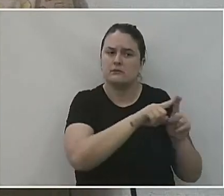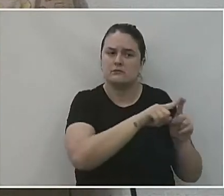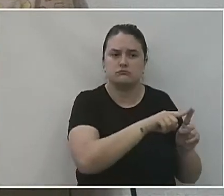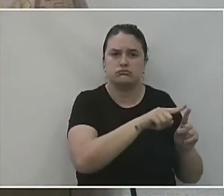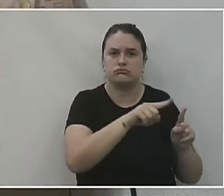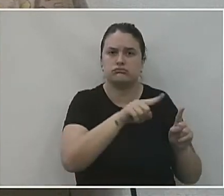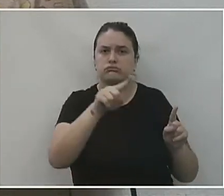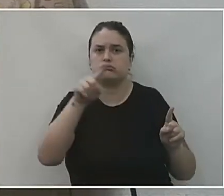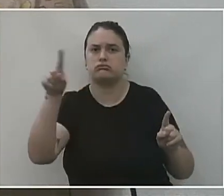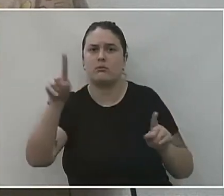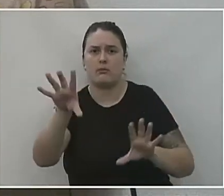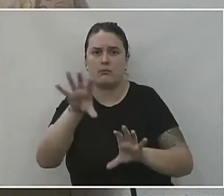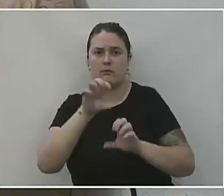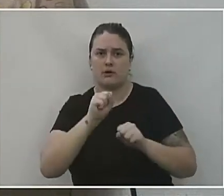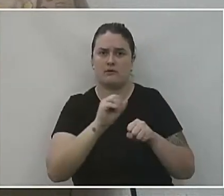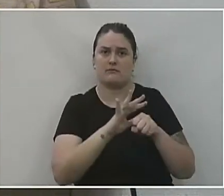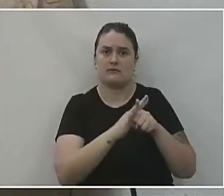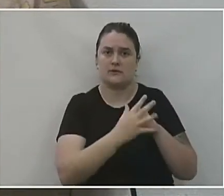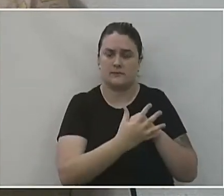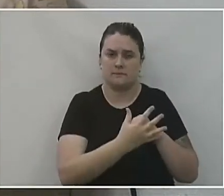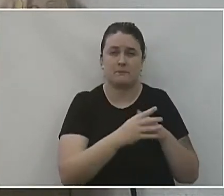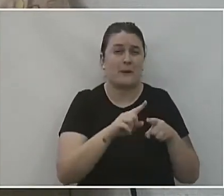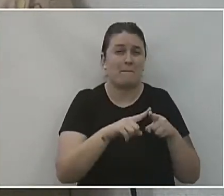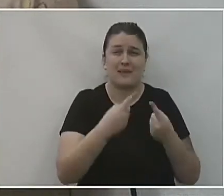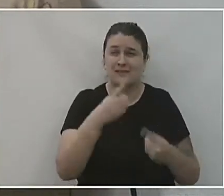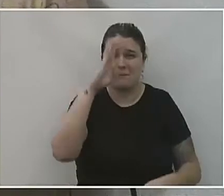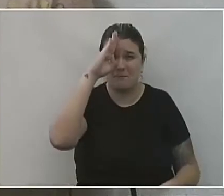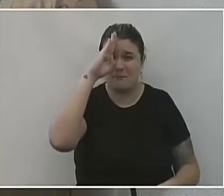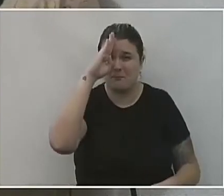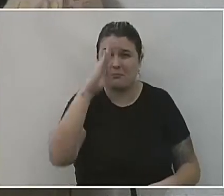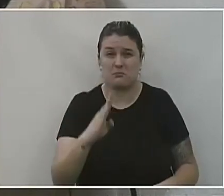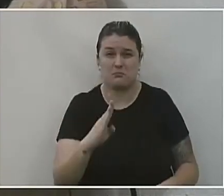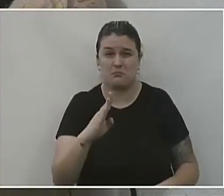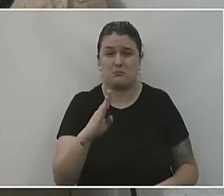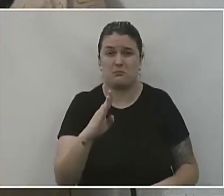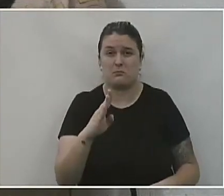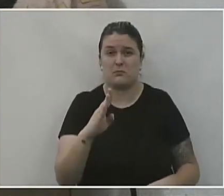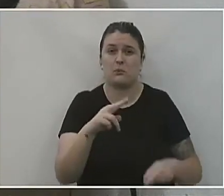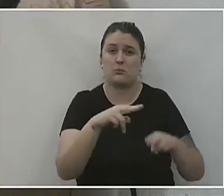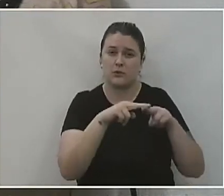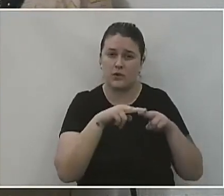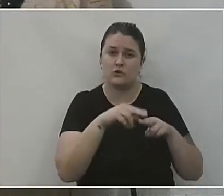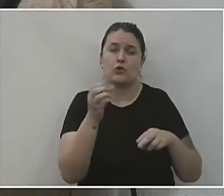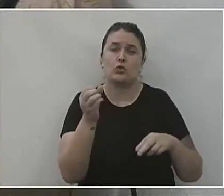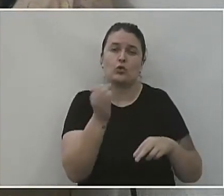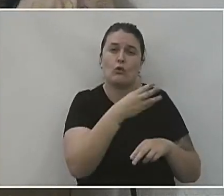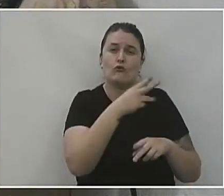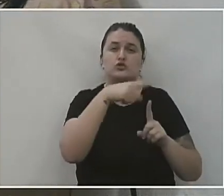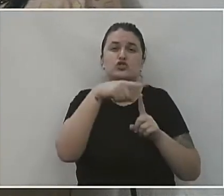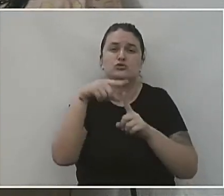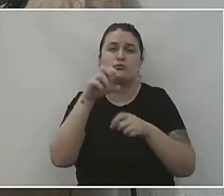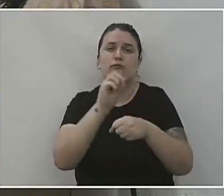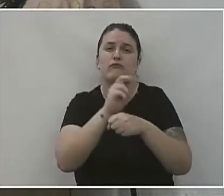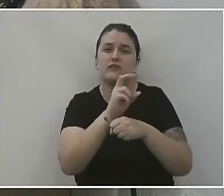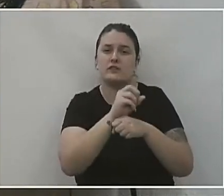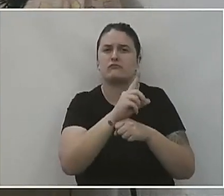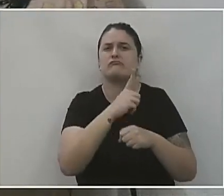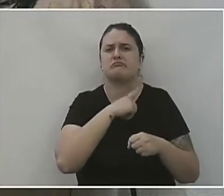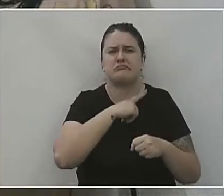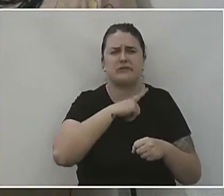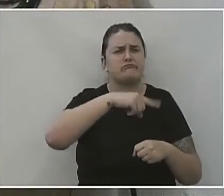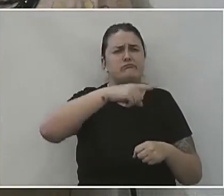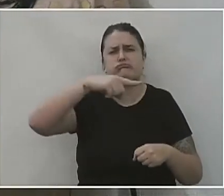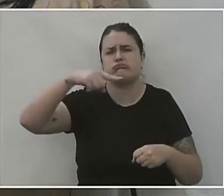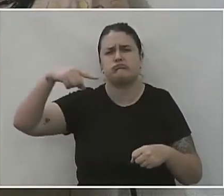esse aumento, mas eu acho, assim, que principalmente é de acordo com as novas cepas do vírus, que não é só uma, tem